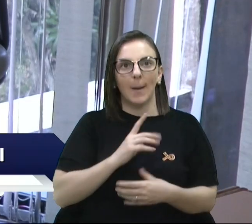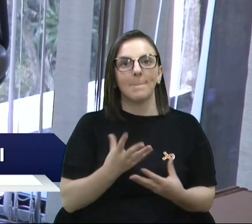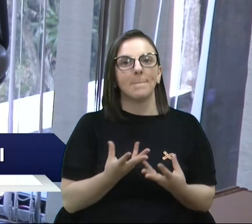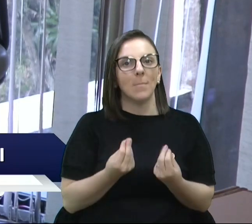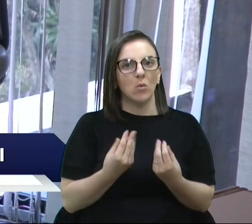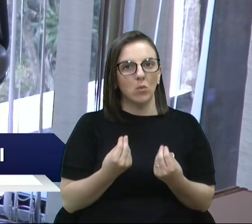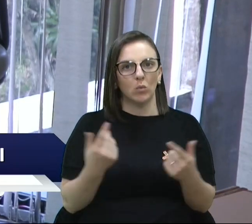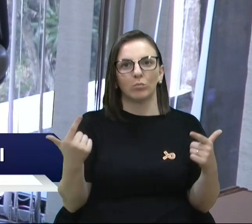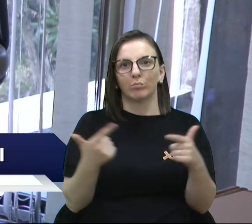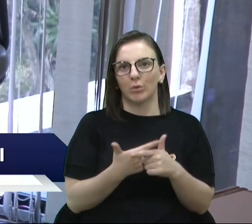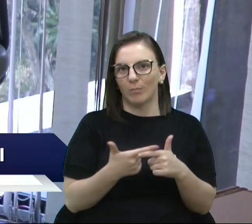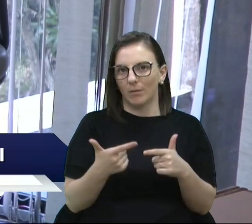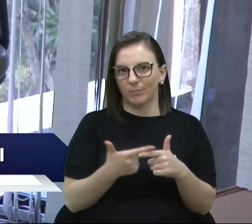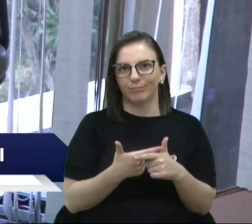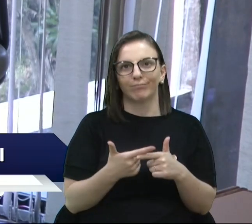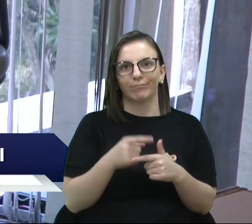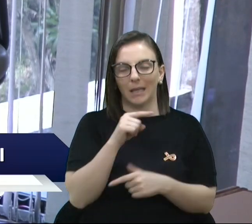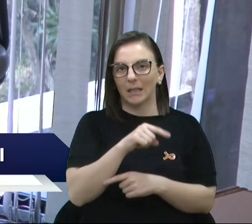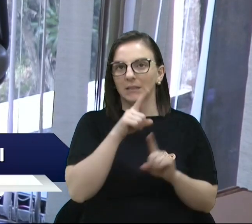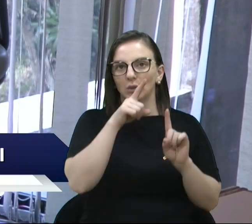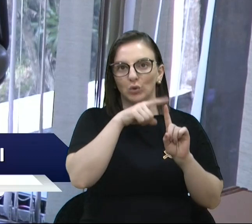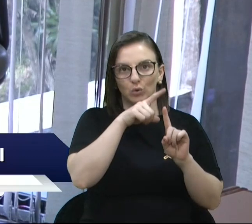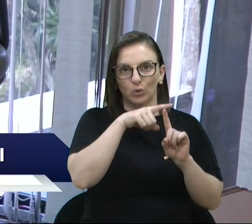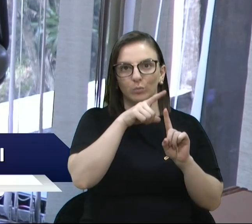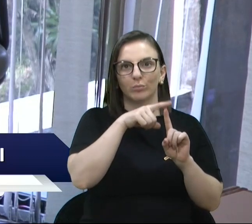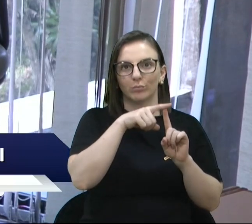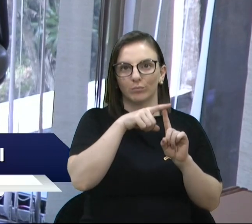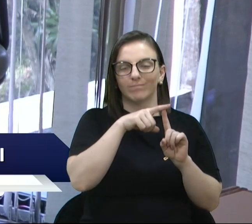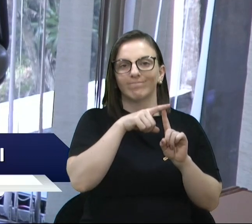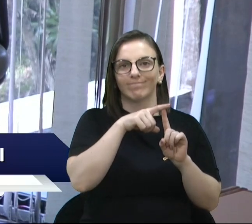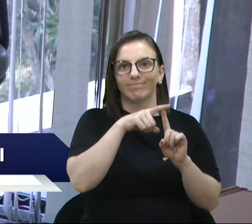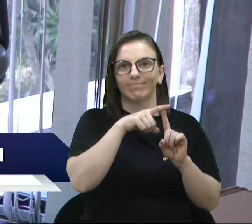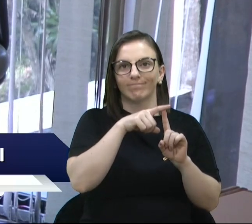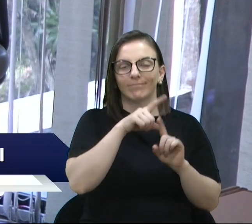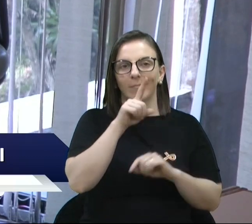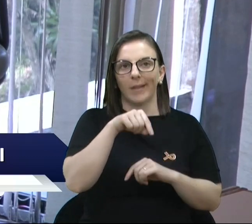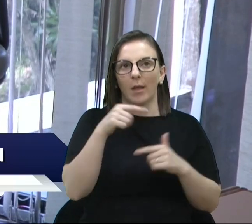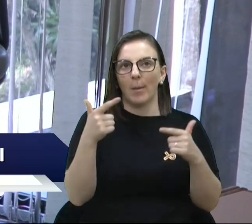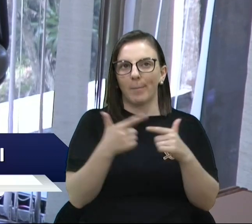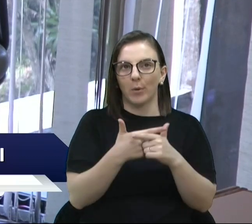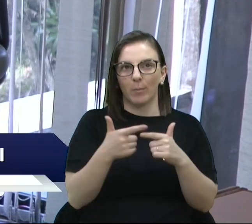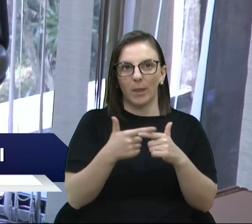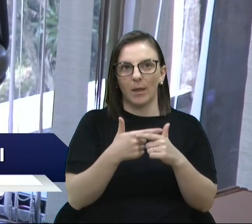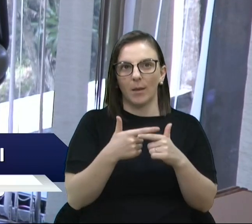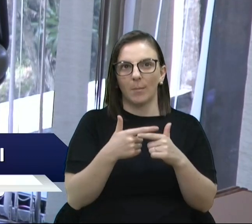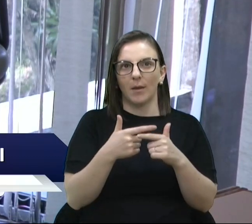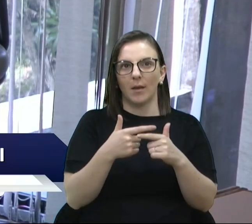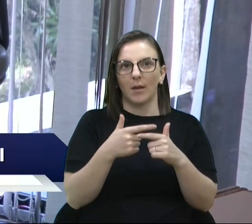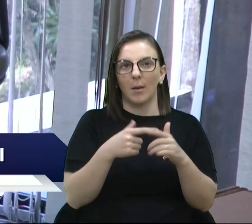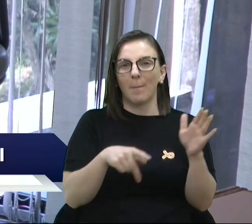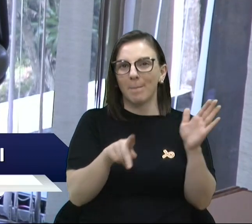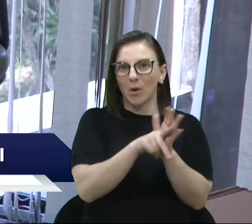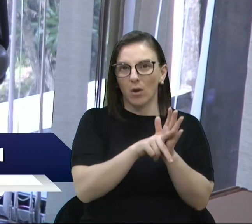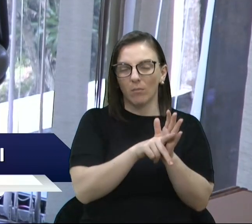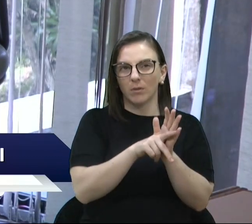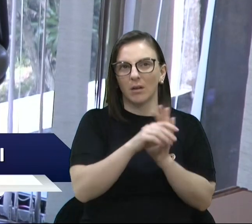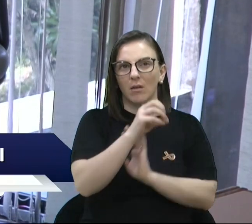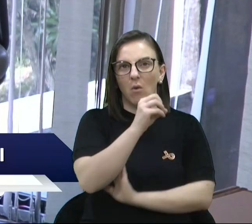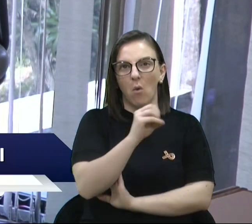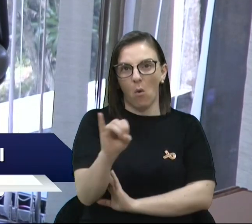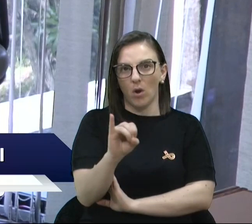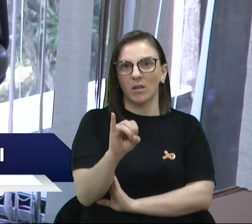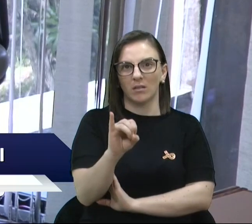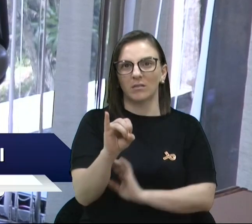e muito frequentes com relação a problemas da operadora mesmo e que tem